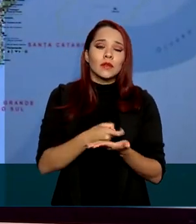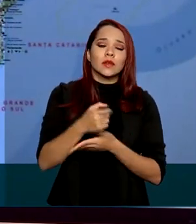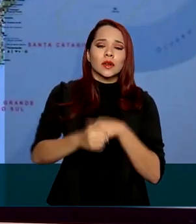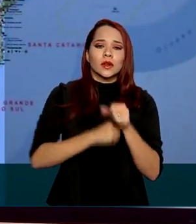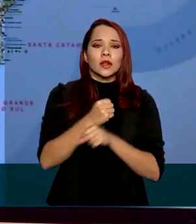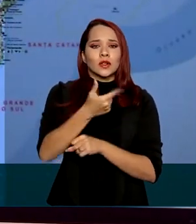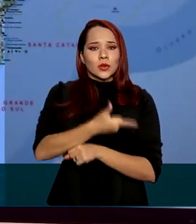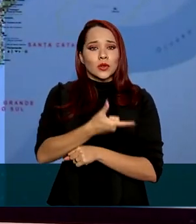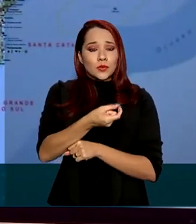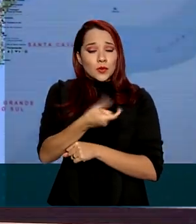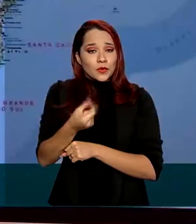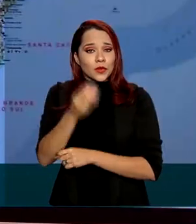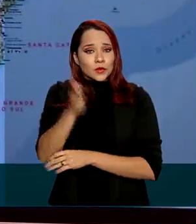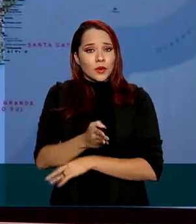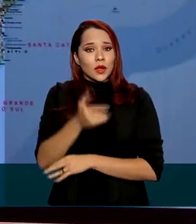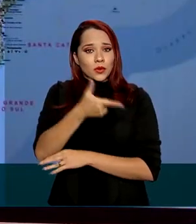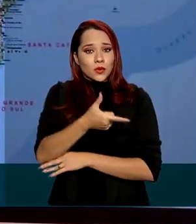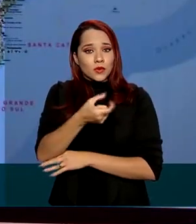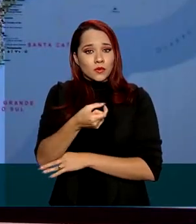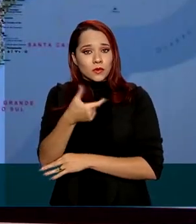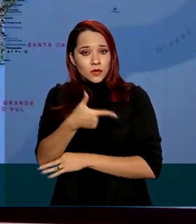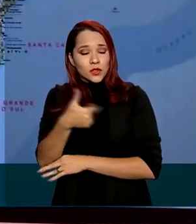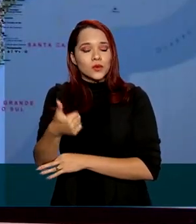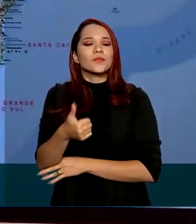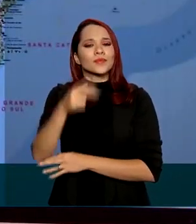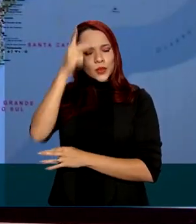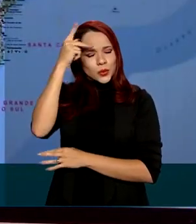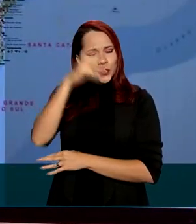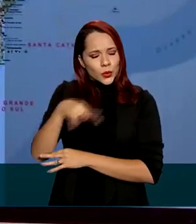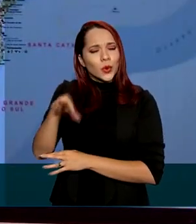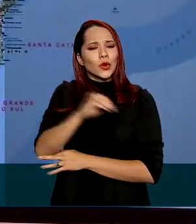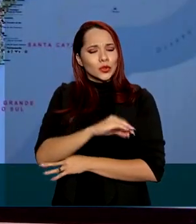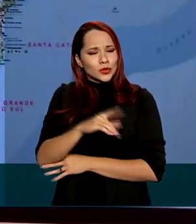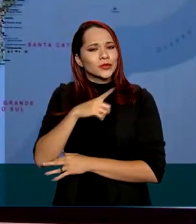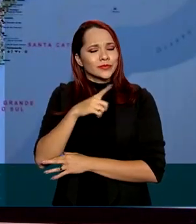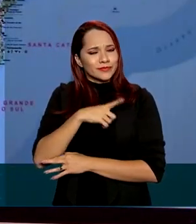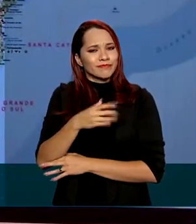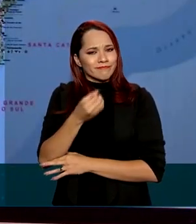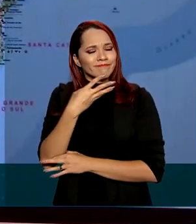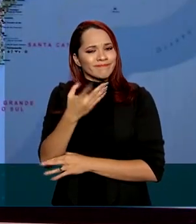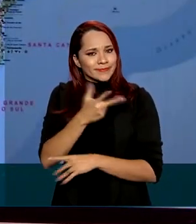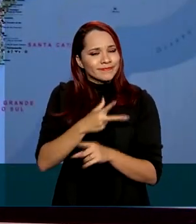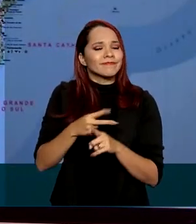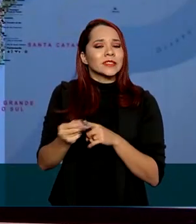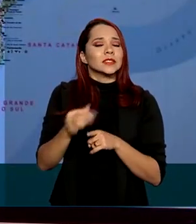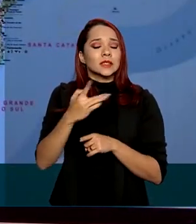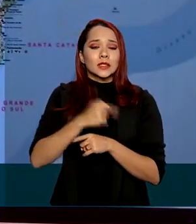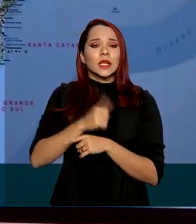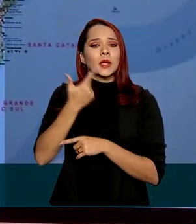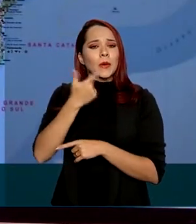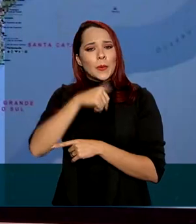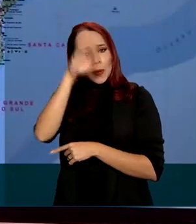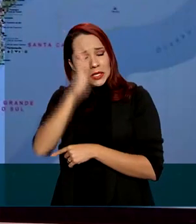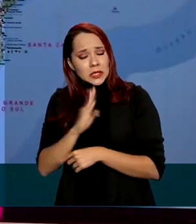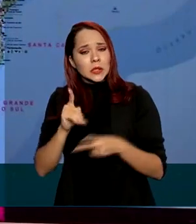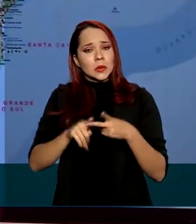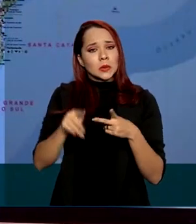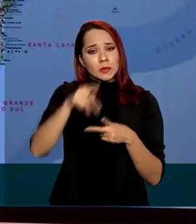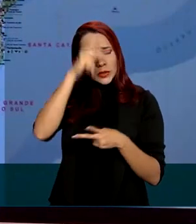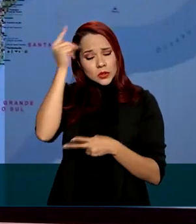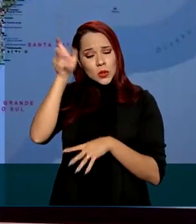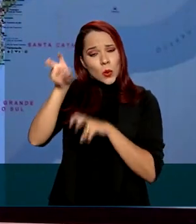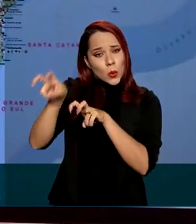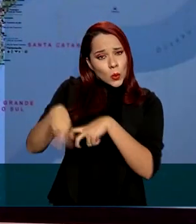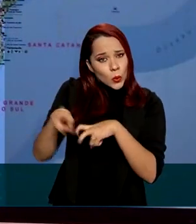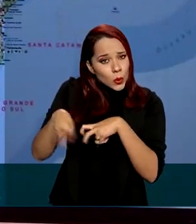-2021. Então, acho que todos têm a ganhar, o Brasil tem a ganhar, os produtores rurais de todos os